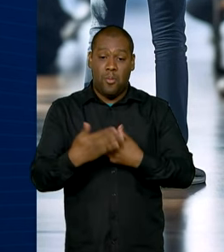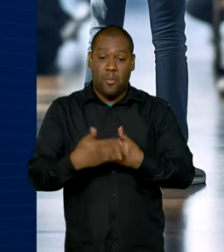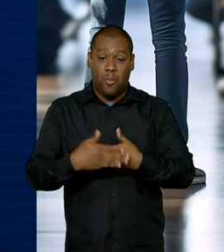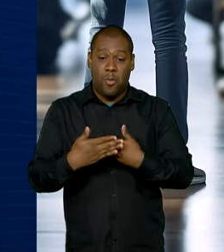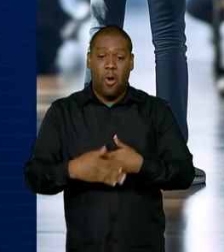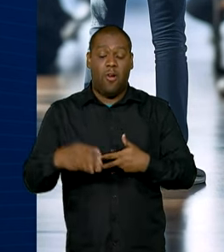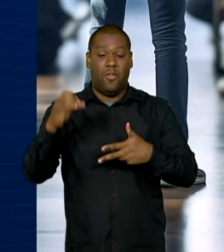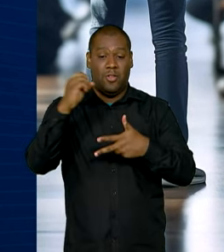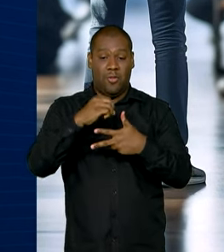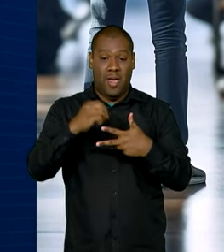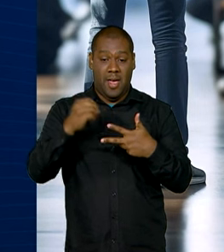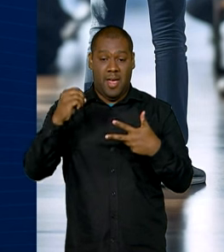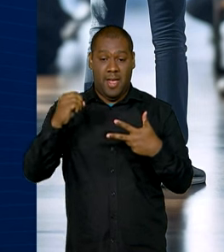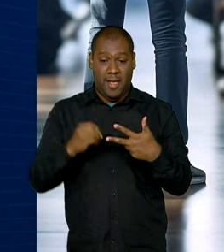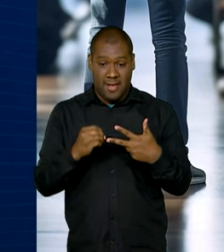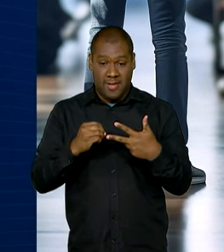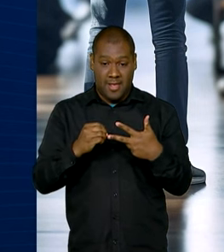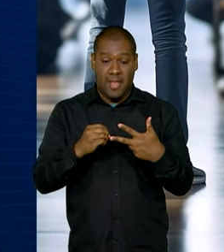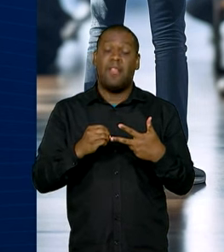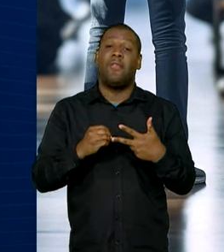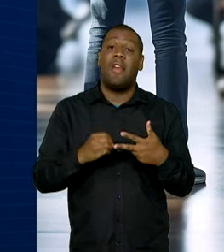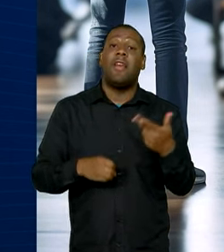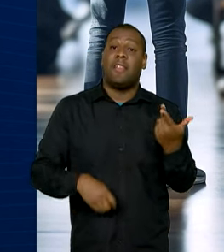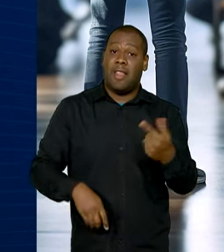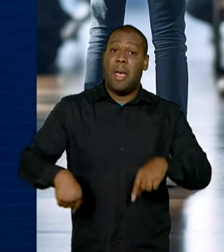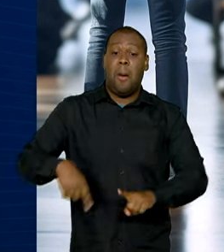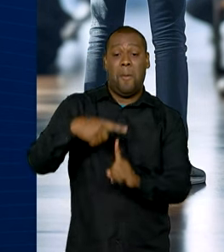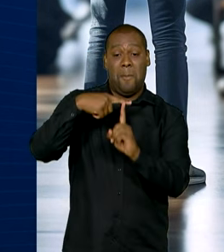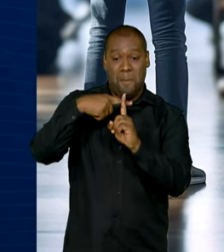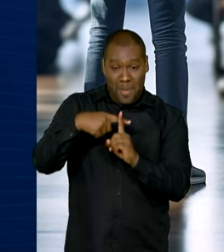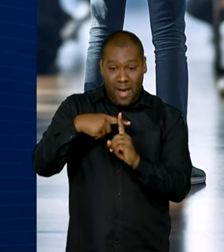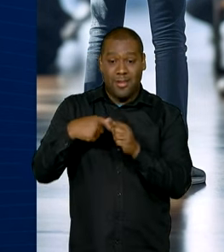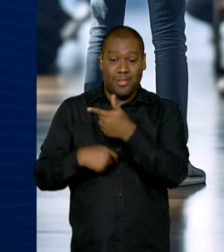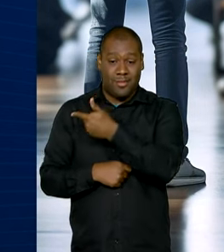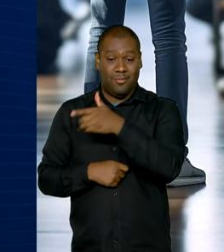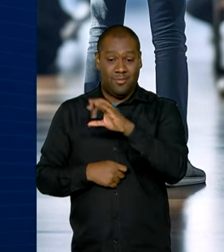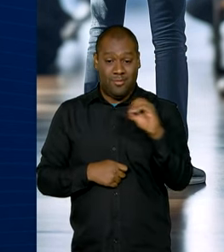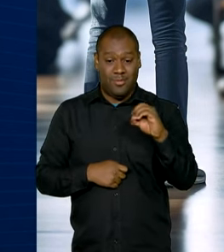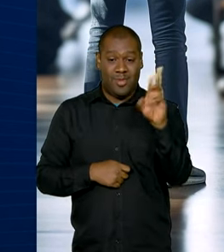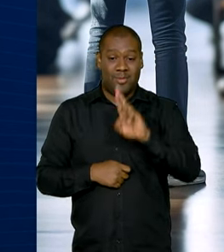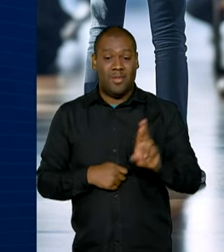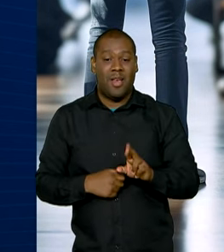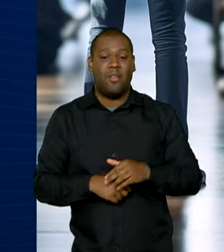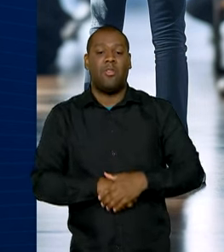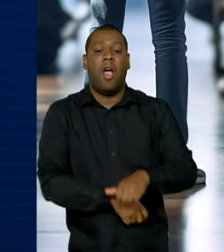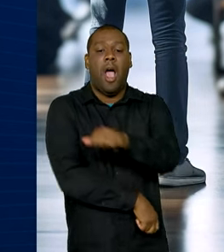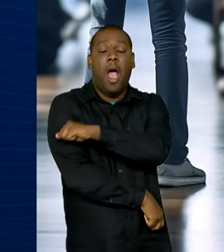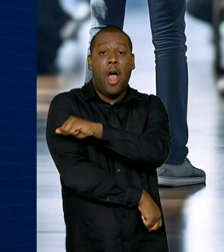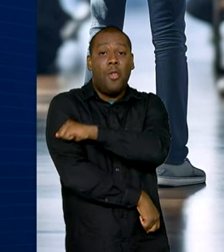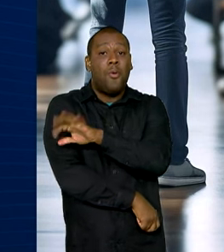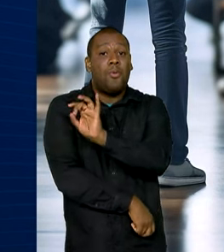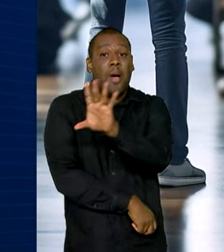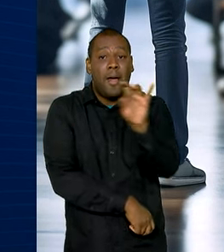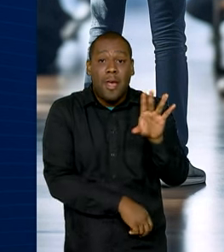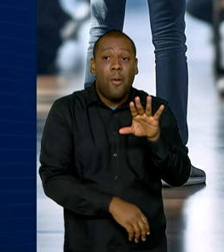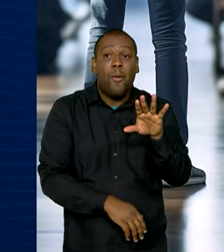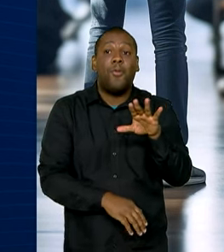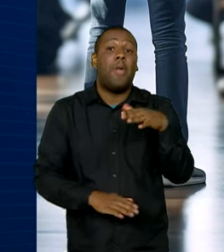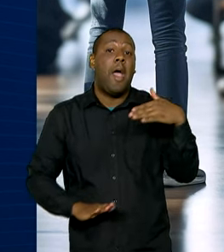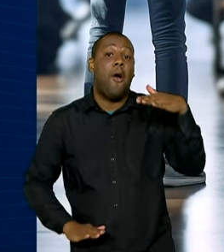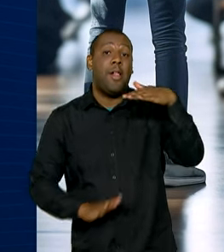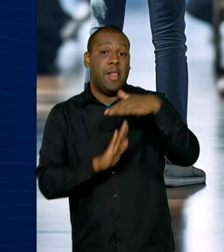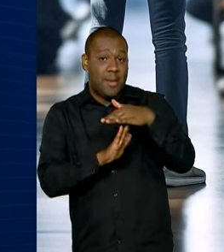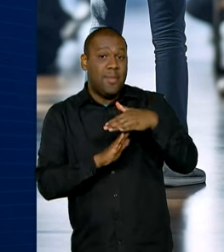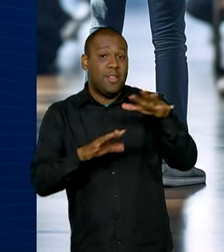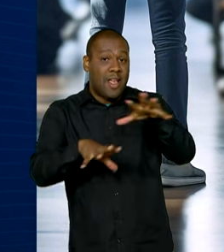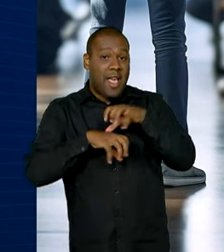Enem, recebe um valor adicional de 200 reais. No total, cada estudante pode receber 9 mil e 200 reais.